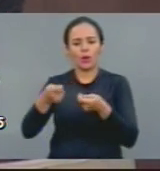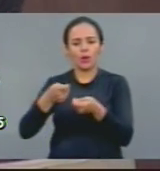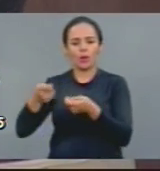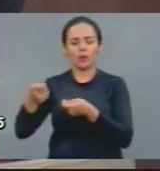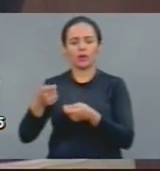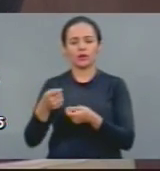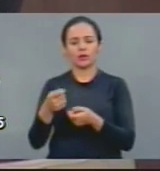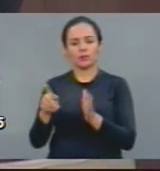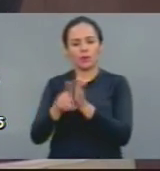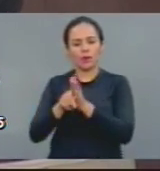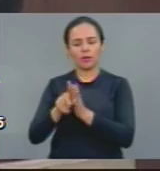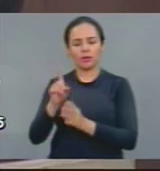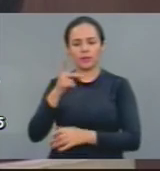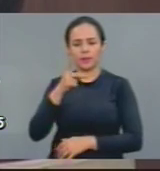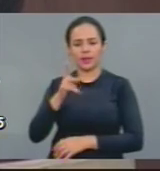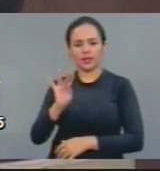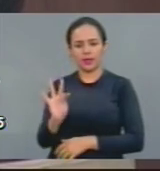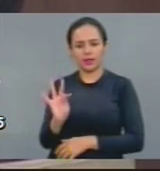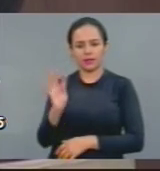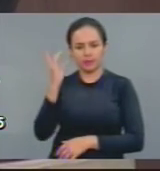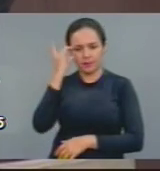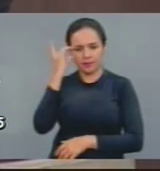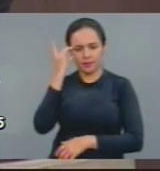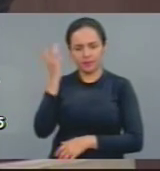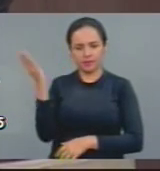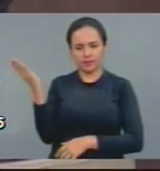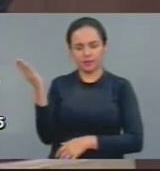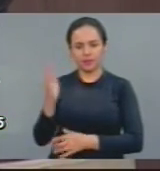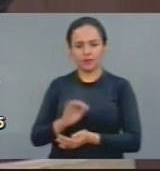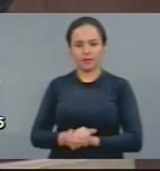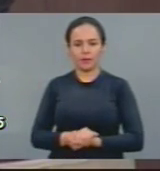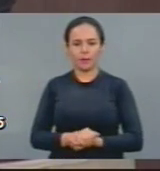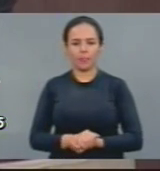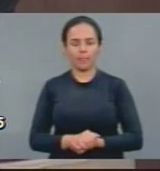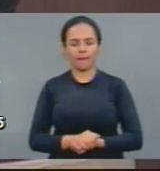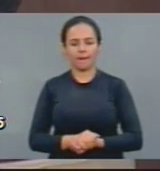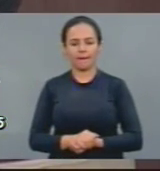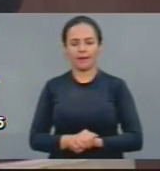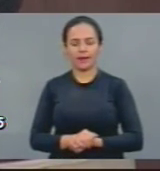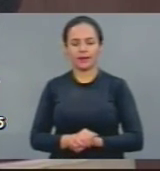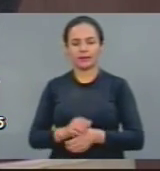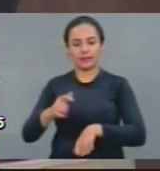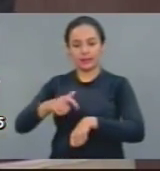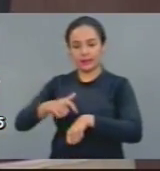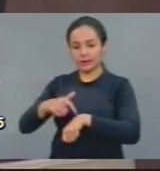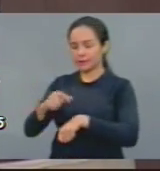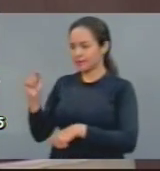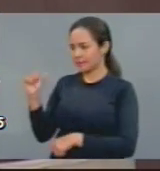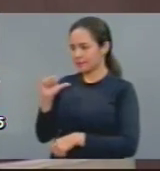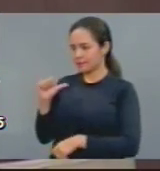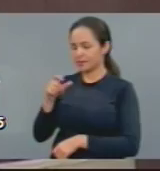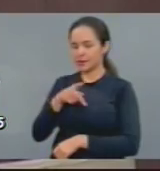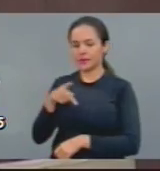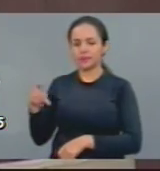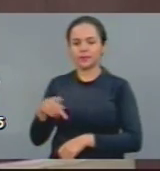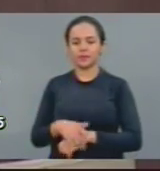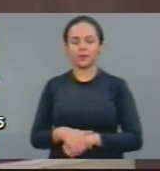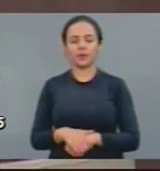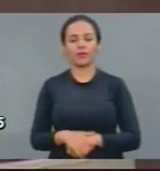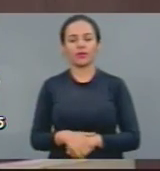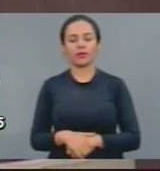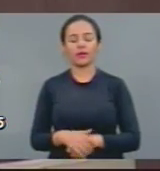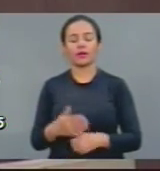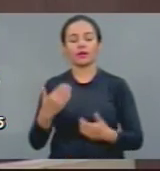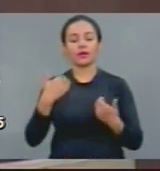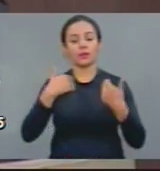peço a generosidade de V. Exª, só para concluir aqui o tempo de liderança, deputado, no sentido